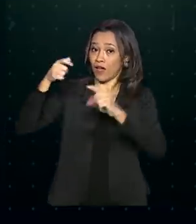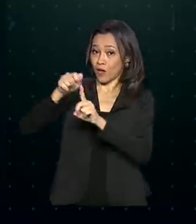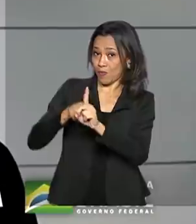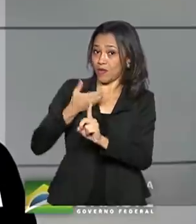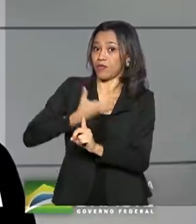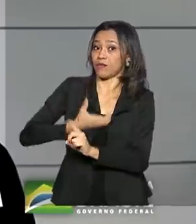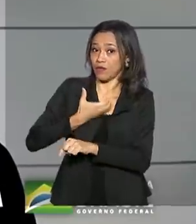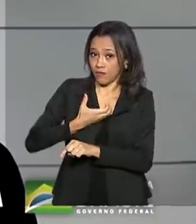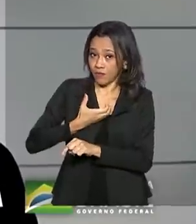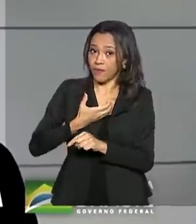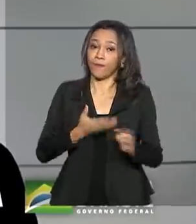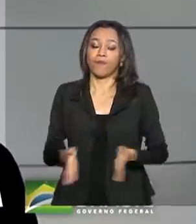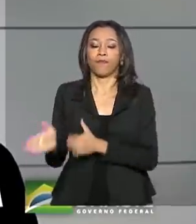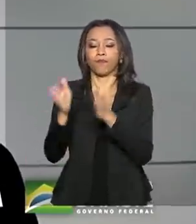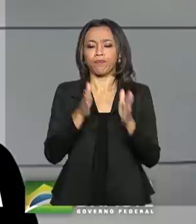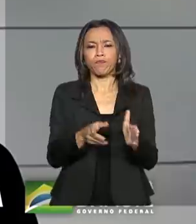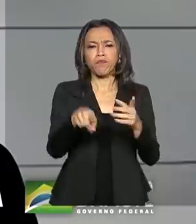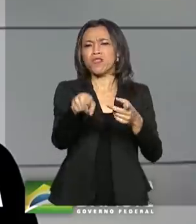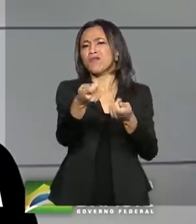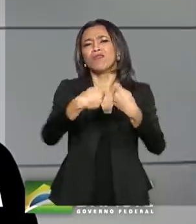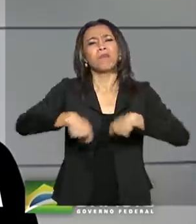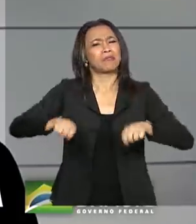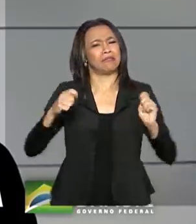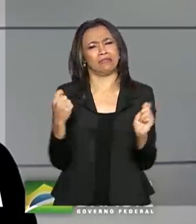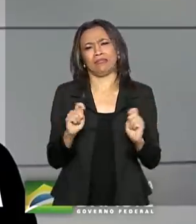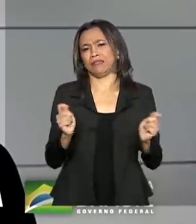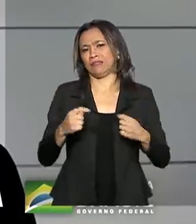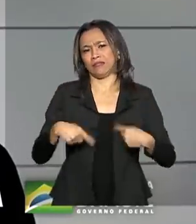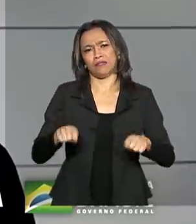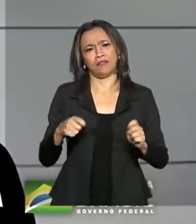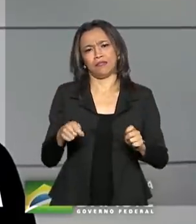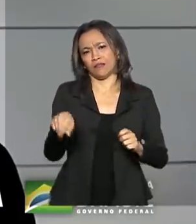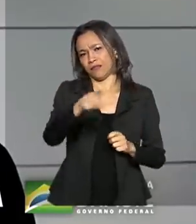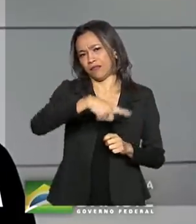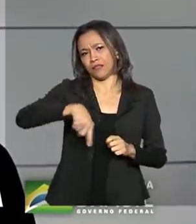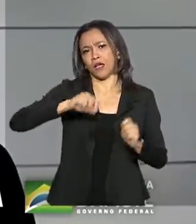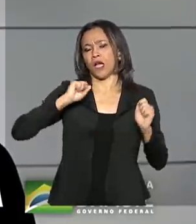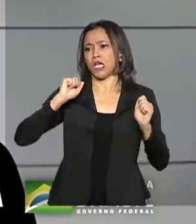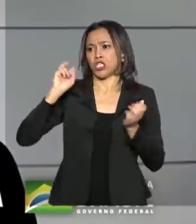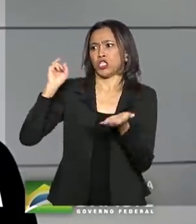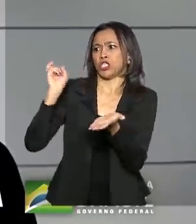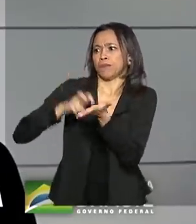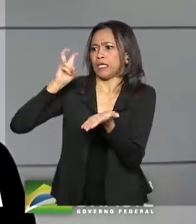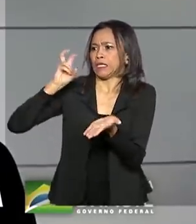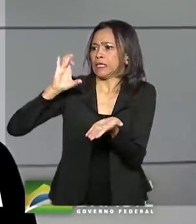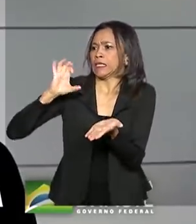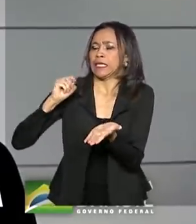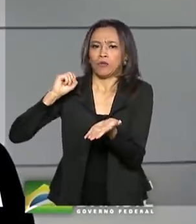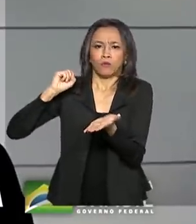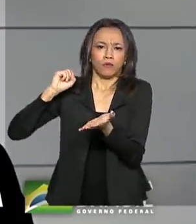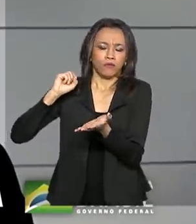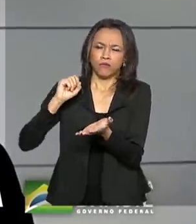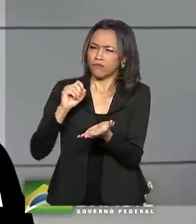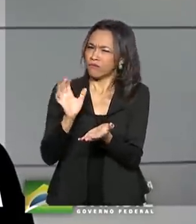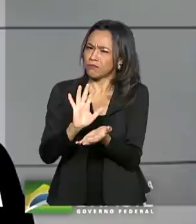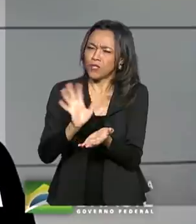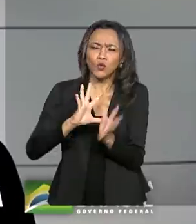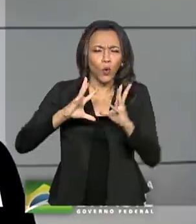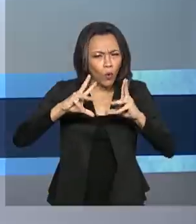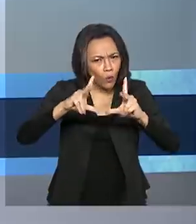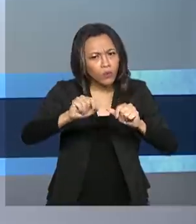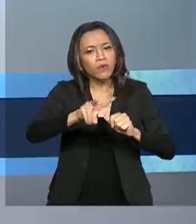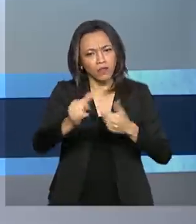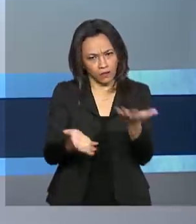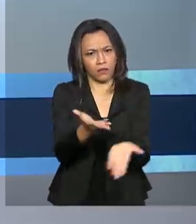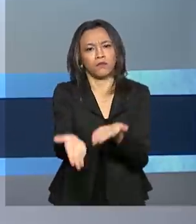dezembro. Não há necessidade de chegar muito cedo. Todos serão atendidos.